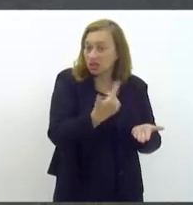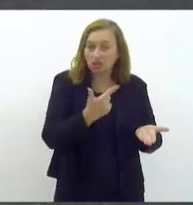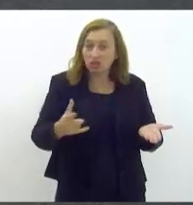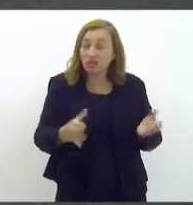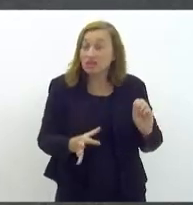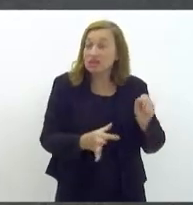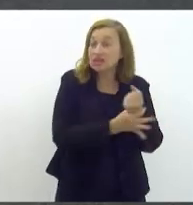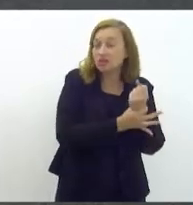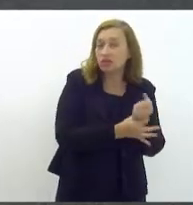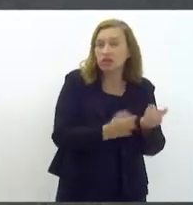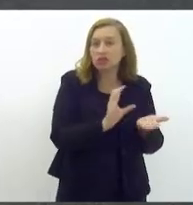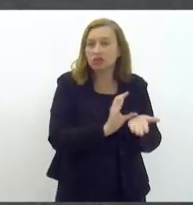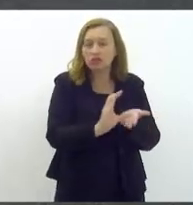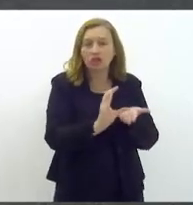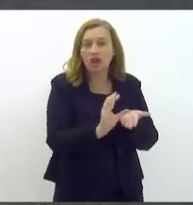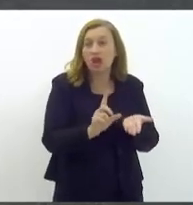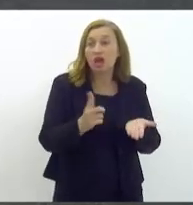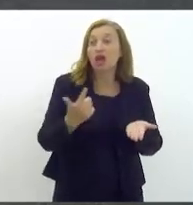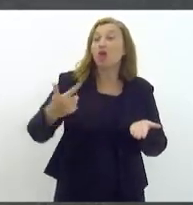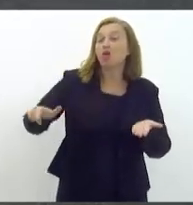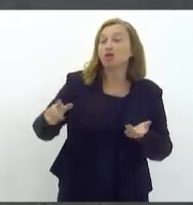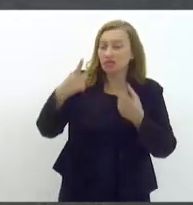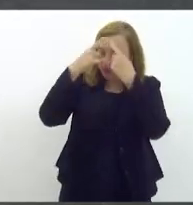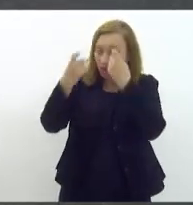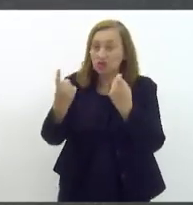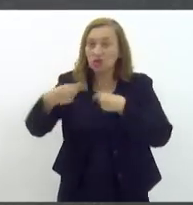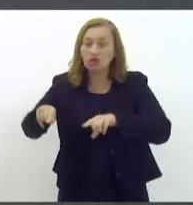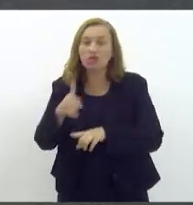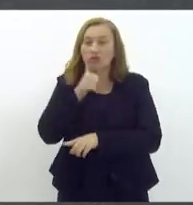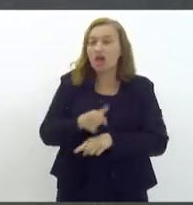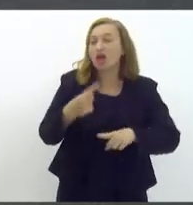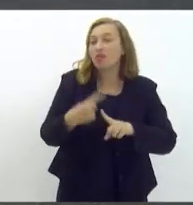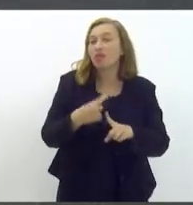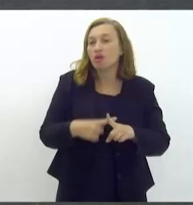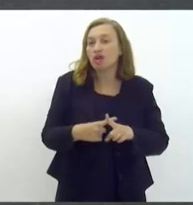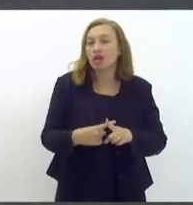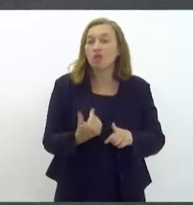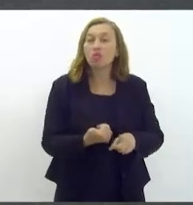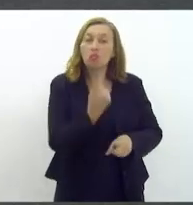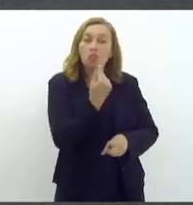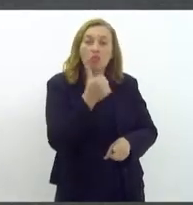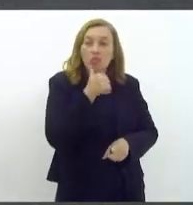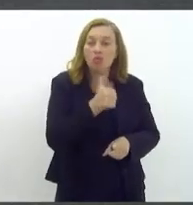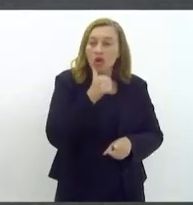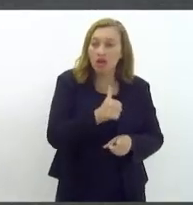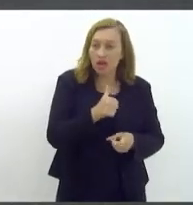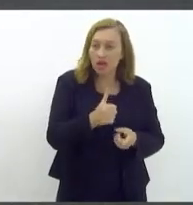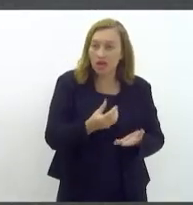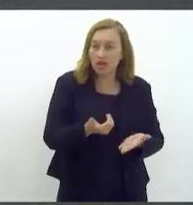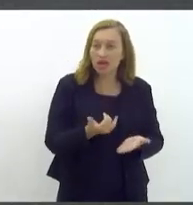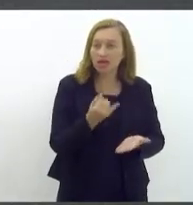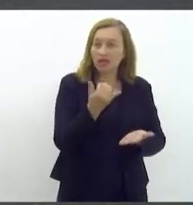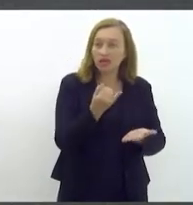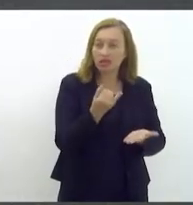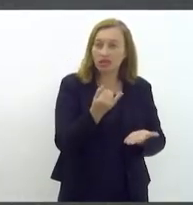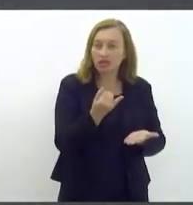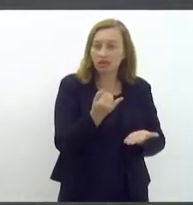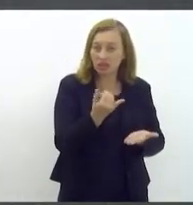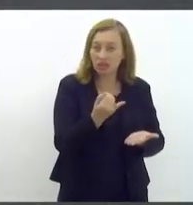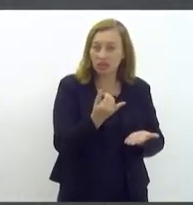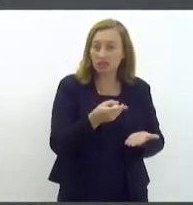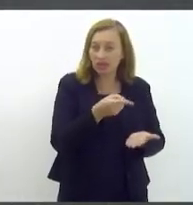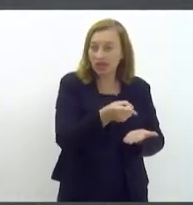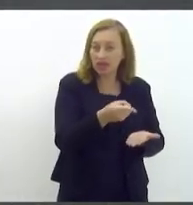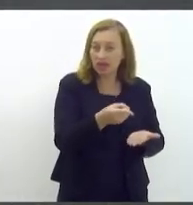orçamento é como, é outra violência contra a mulher, porque coloca uma secretária mulher e dá uma caneta sem tinta para ela